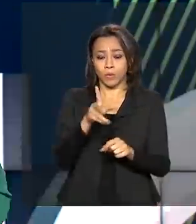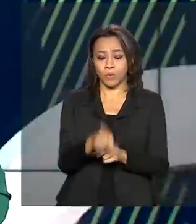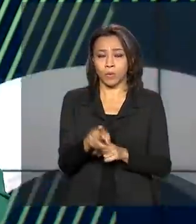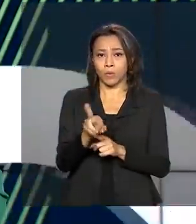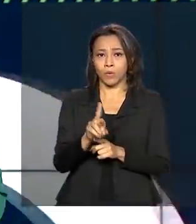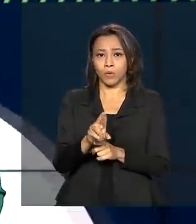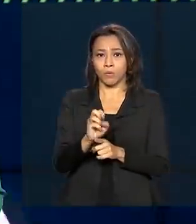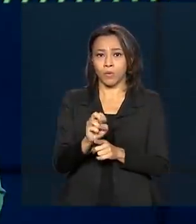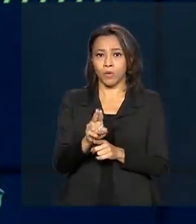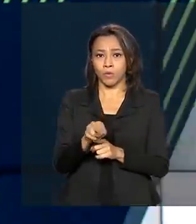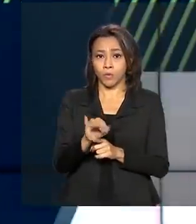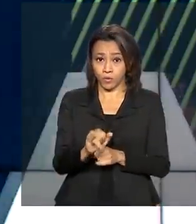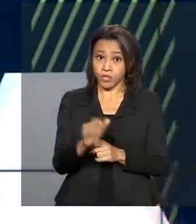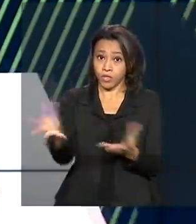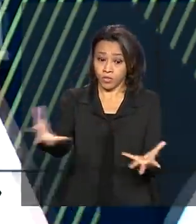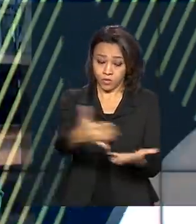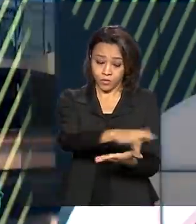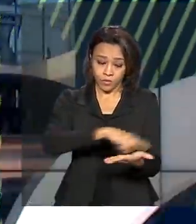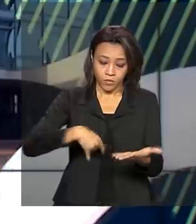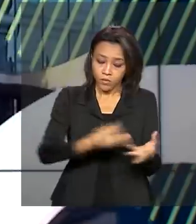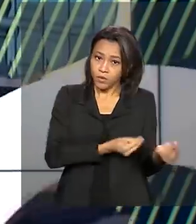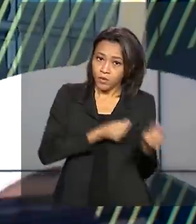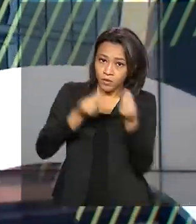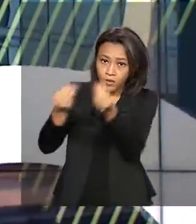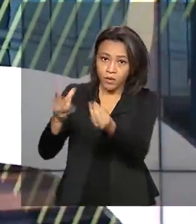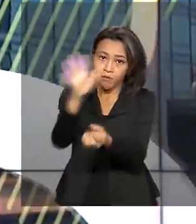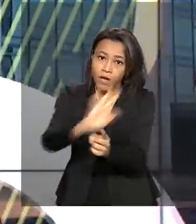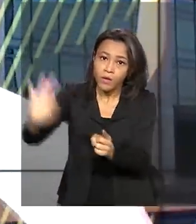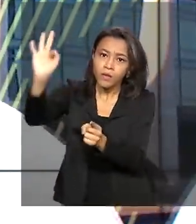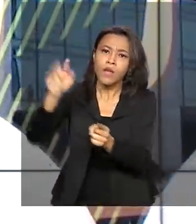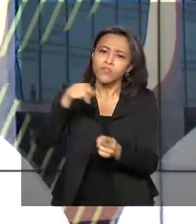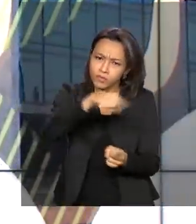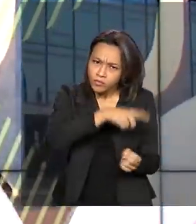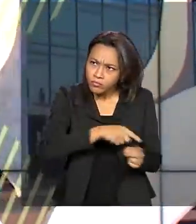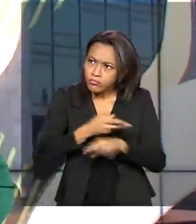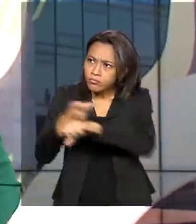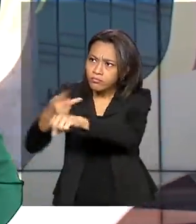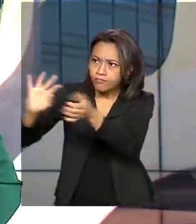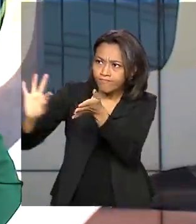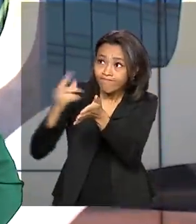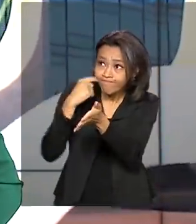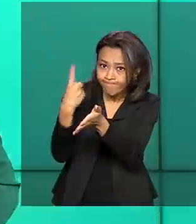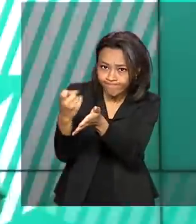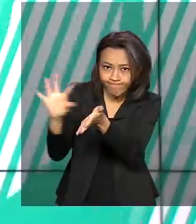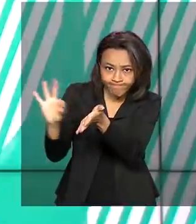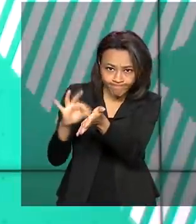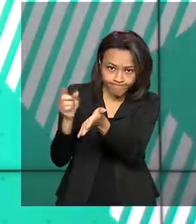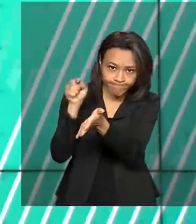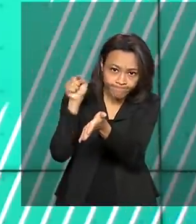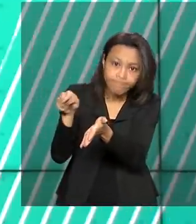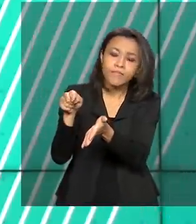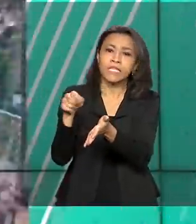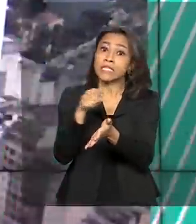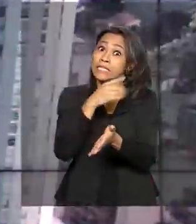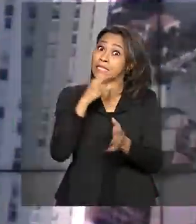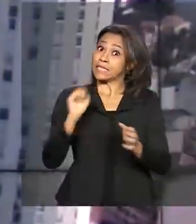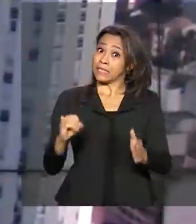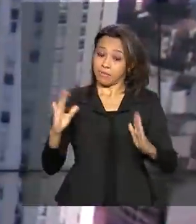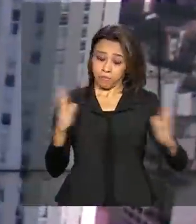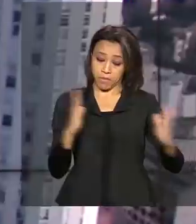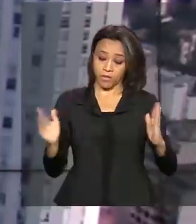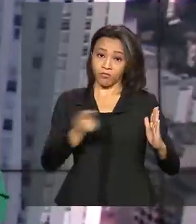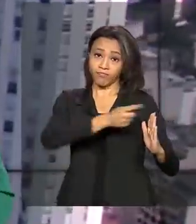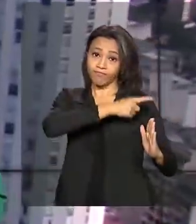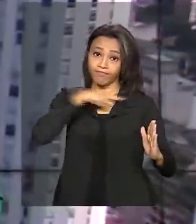documentação deve ser entregue na instituição de ensino superior para a qual o candidato manifestou interesse. A perda do prazo ou a não